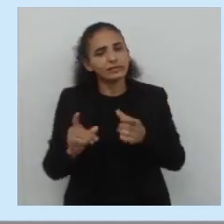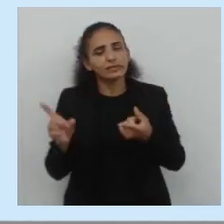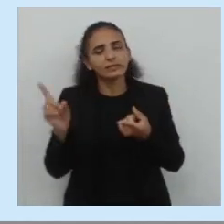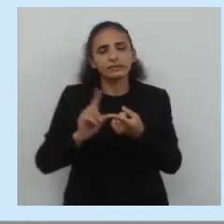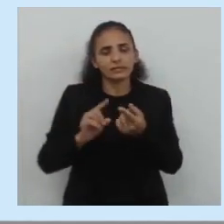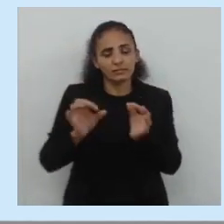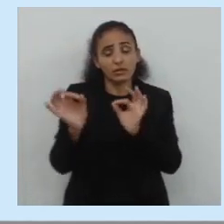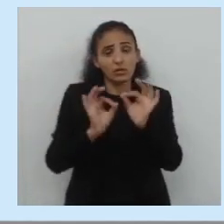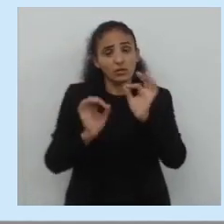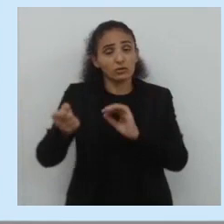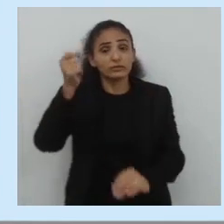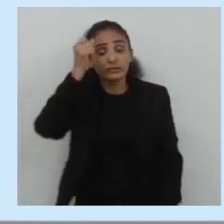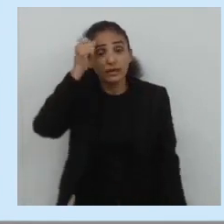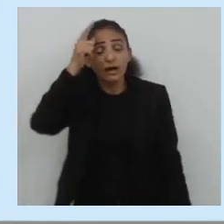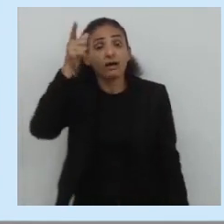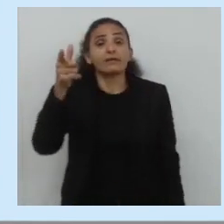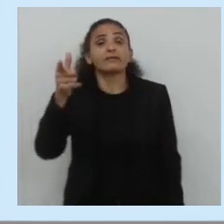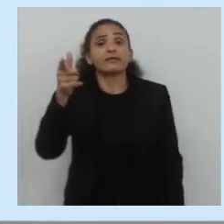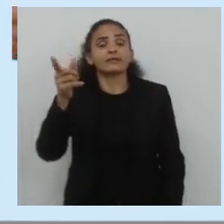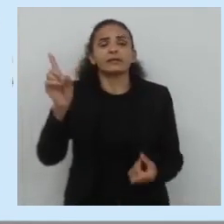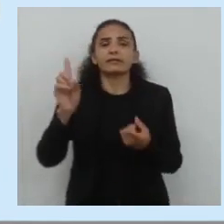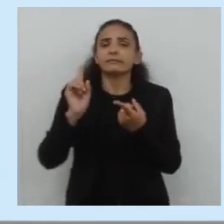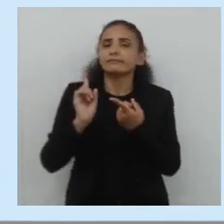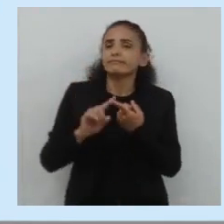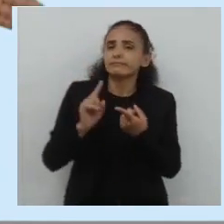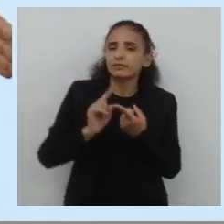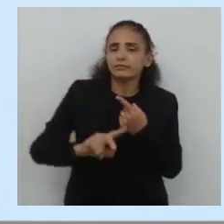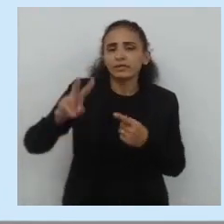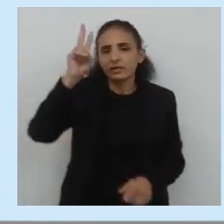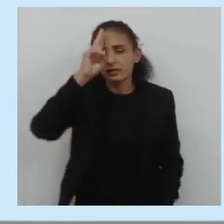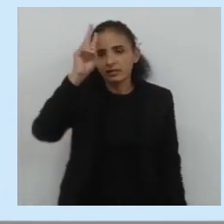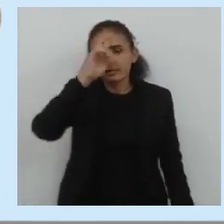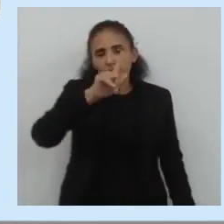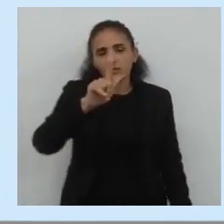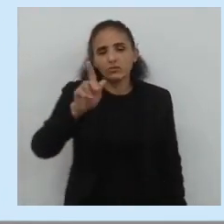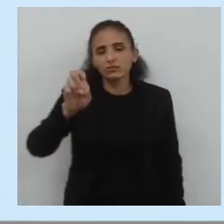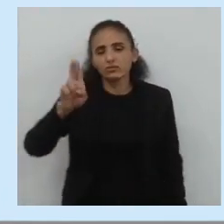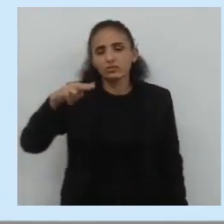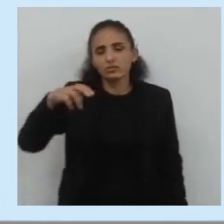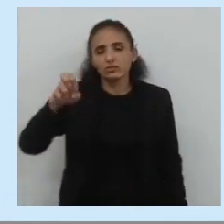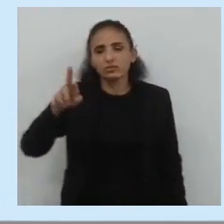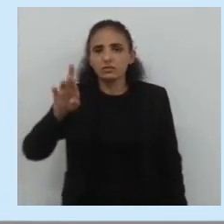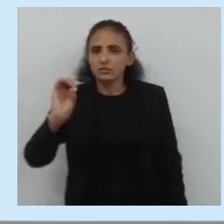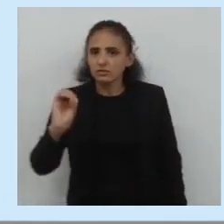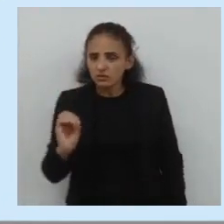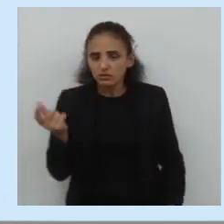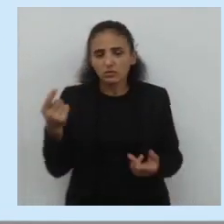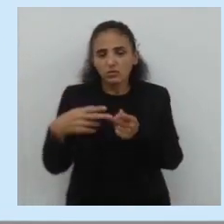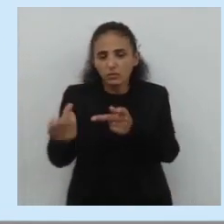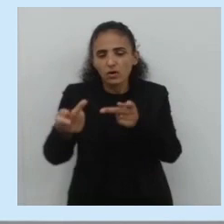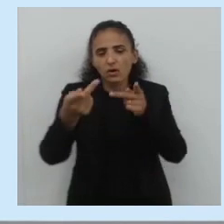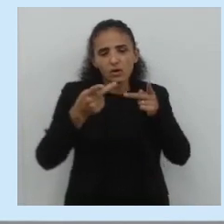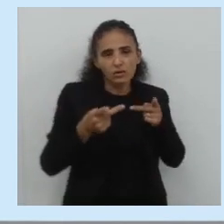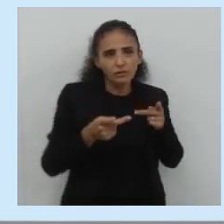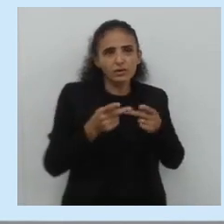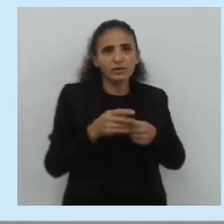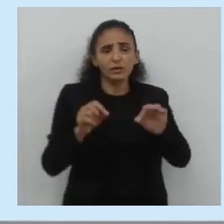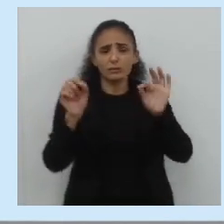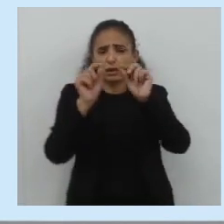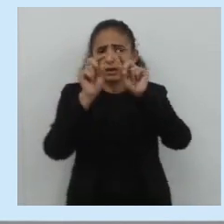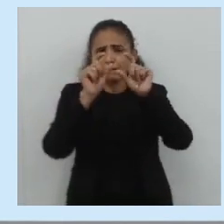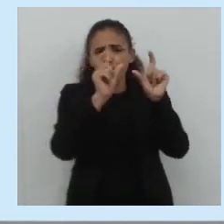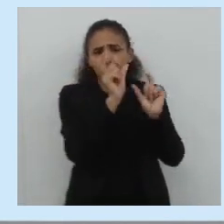editar, e lembrar o gênero, nós vimos a propaganda, nós vimos o convite, nós temos aqui, o